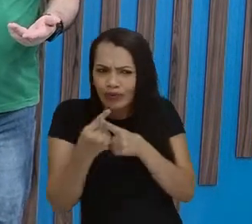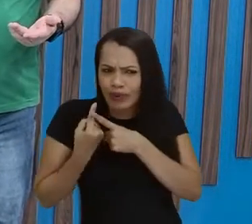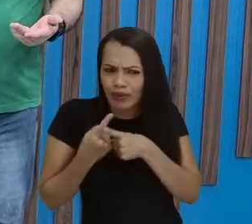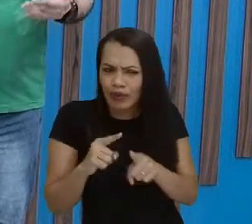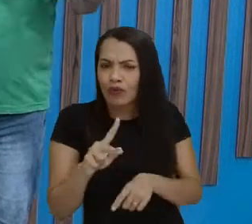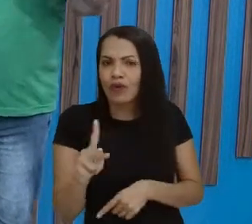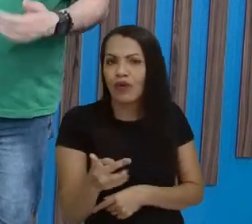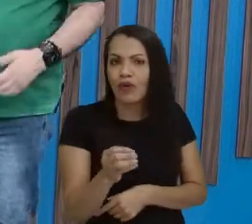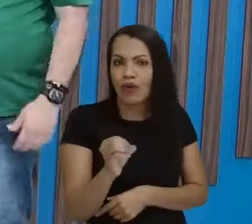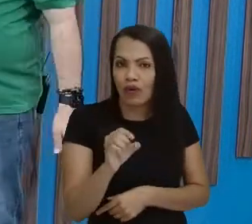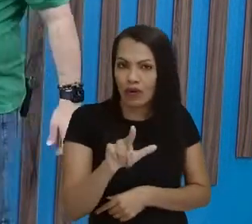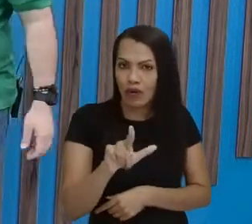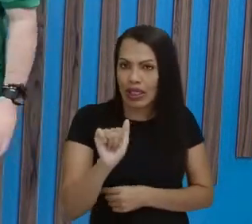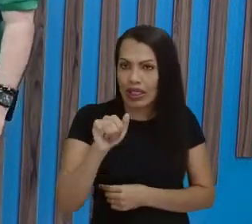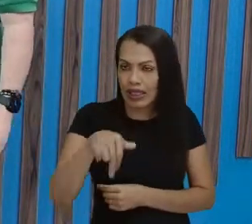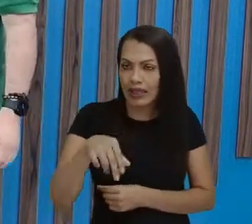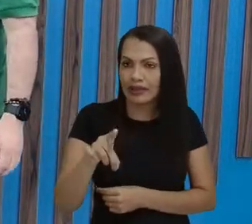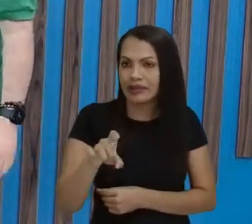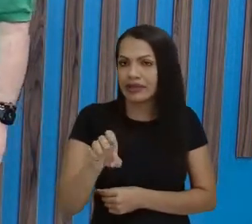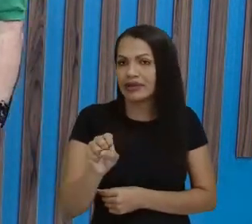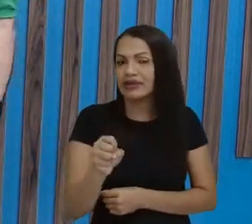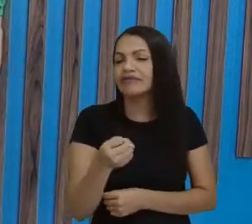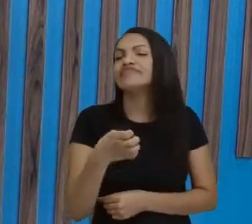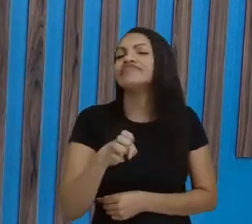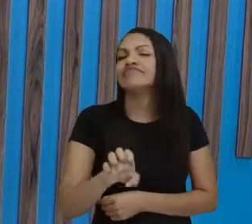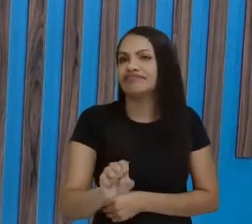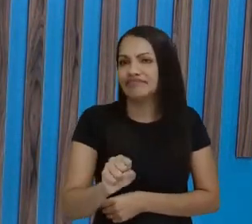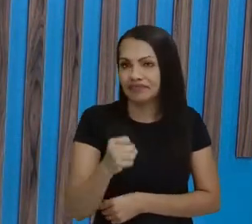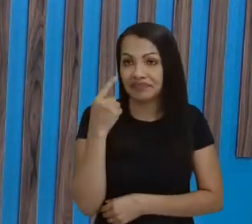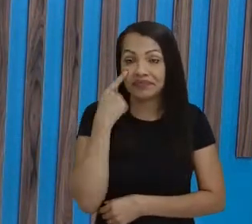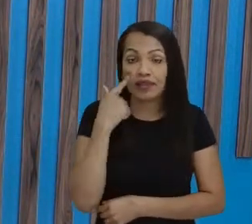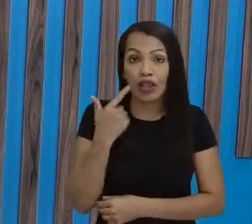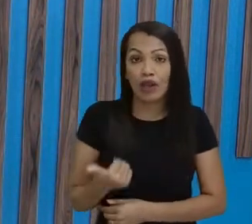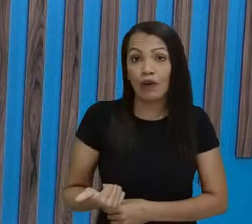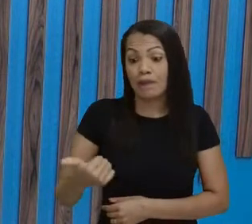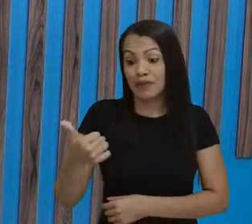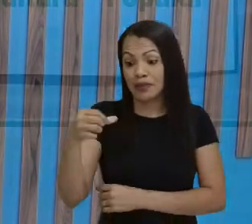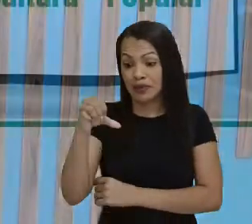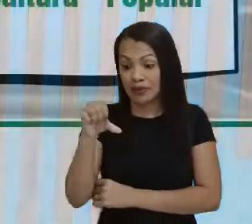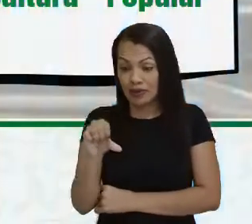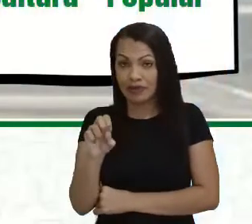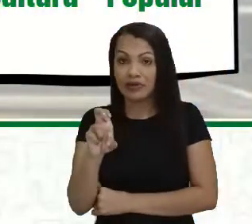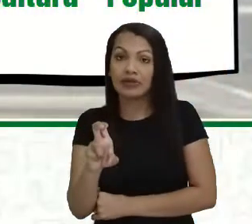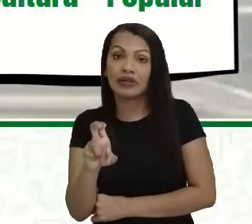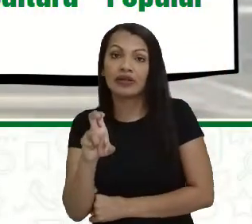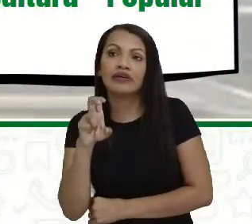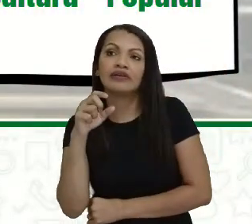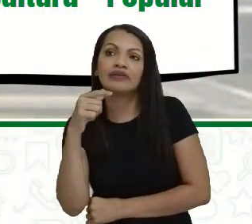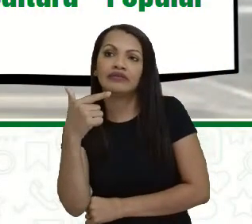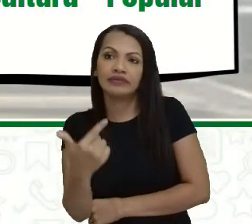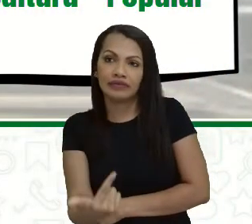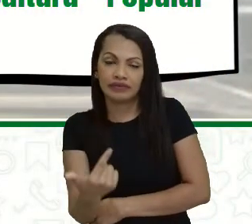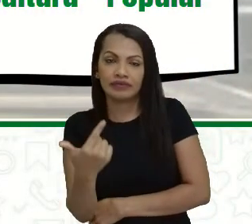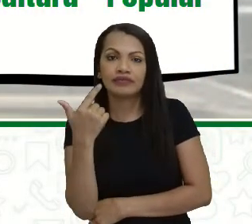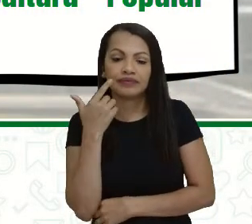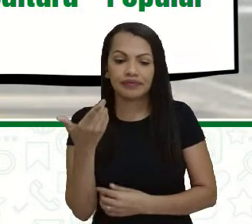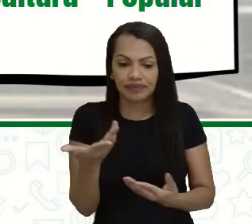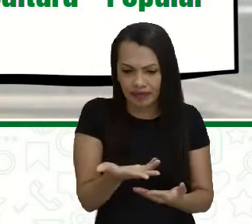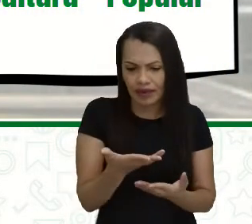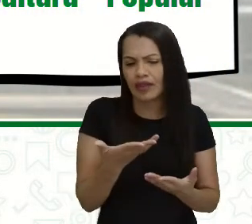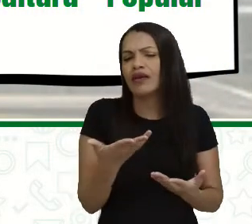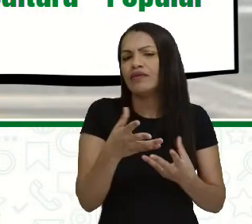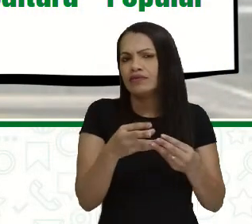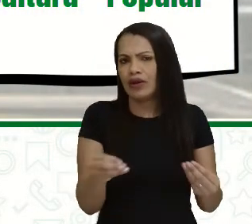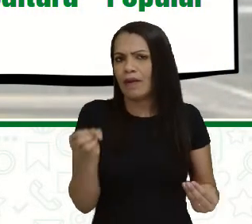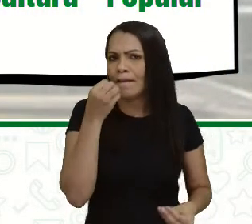holandeses, né. Aí, ó, em 1952, o sítio da Trindade foi desapropriado e virou um bem de utilidade